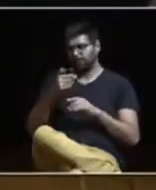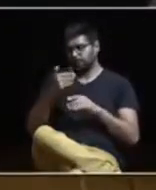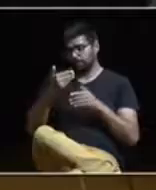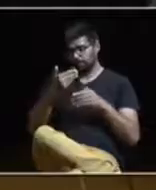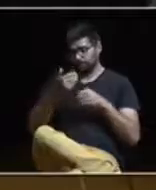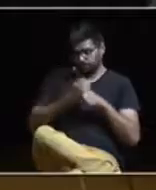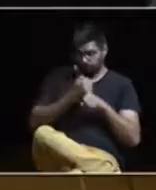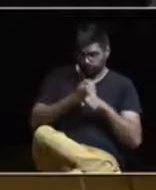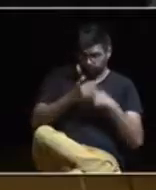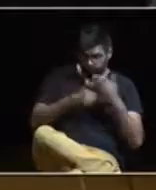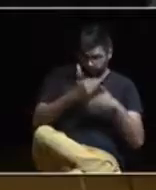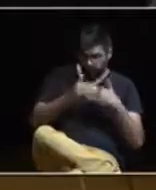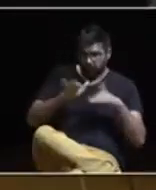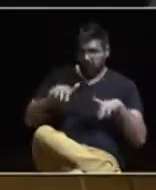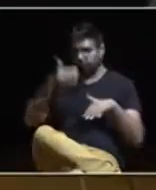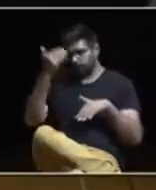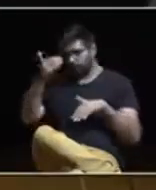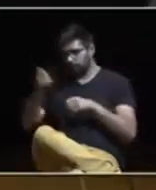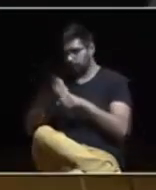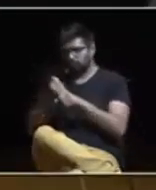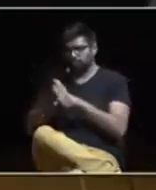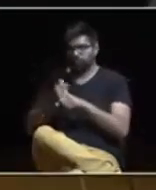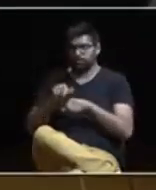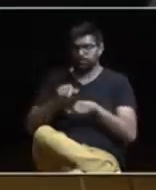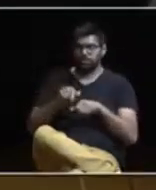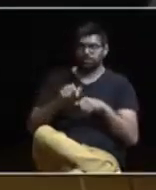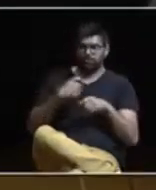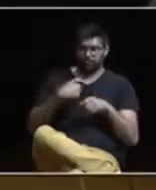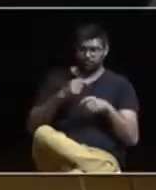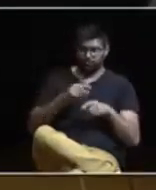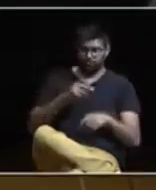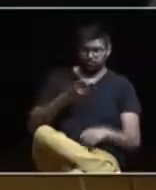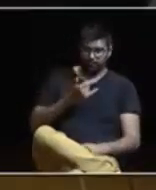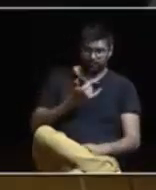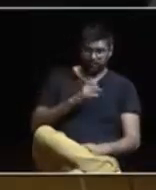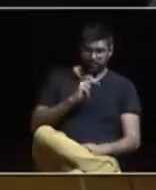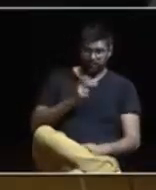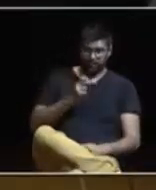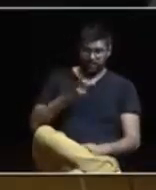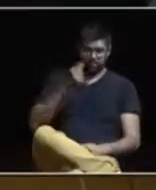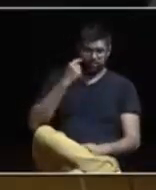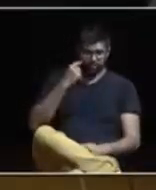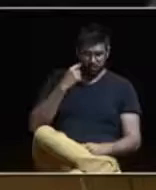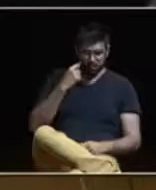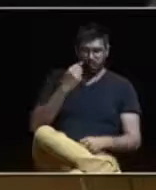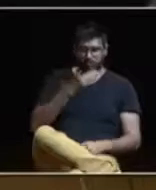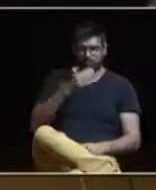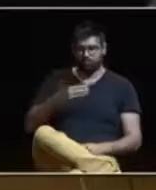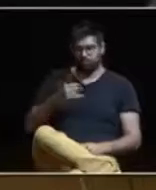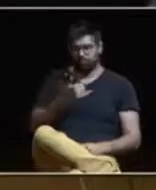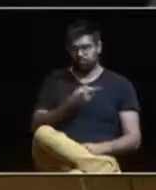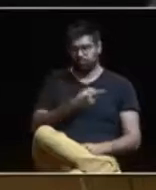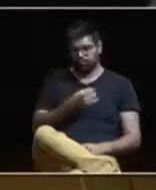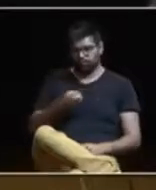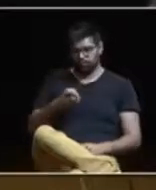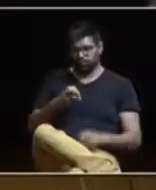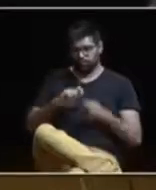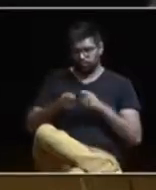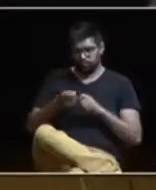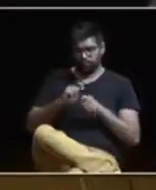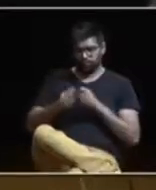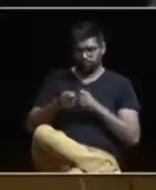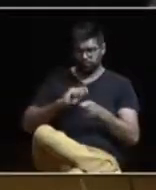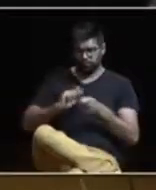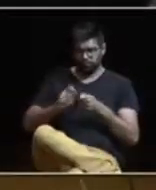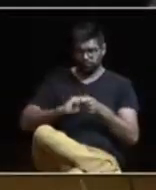futuras obras. E realmente é estranho que hoje, 20 anos depois da ESPA 98, ter aberto portas, os documentos hoje